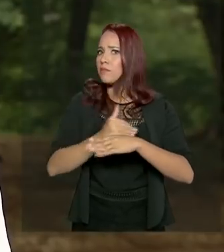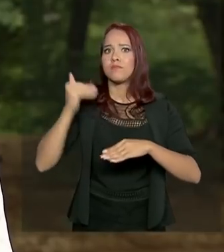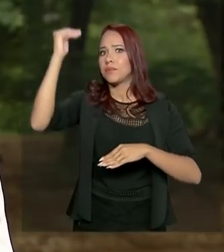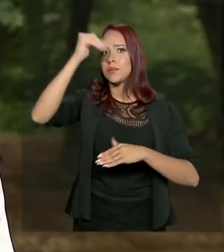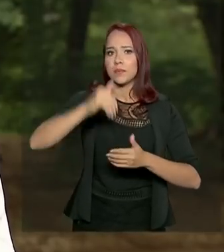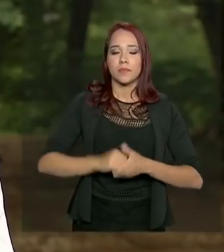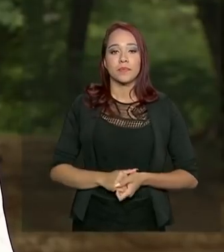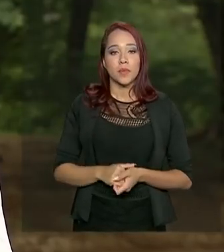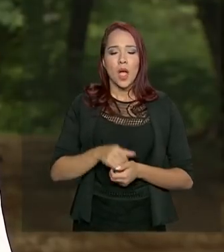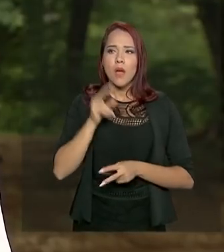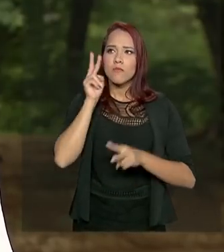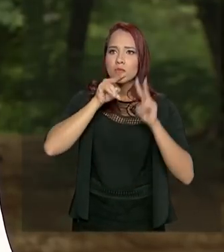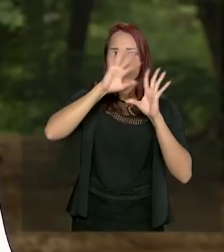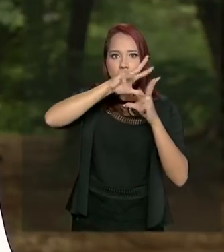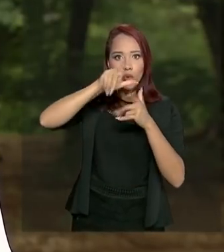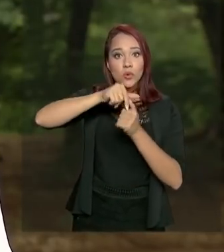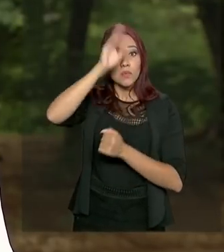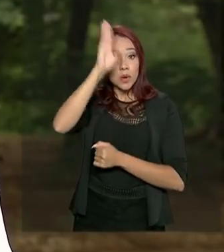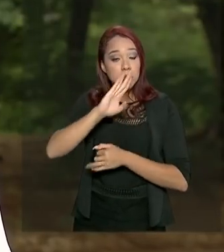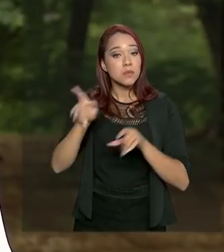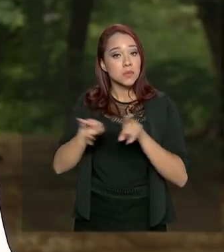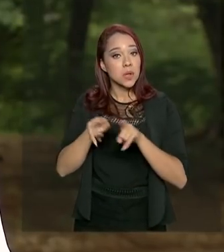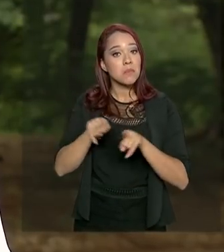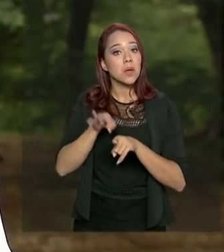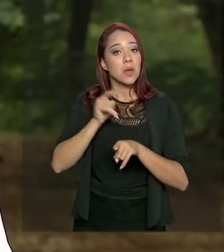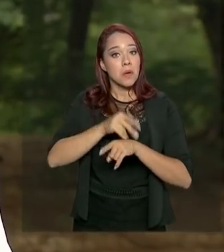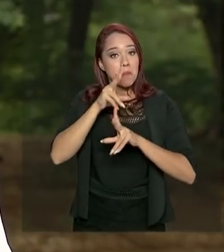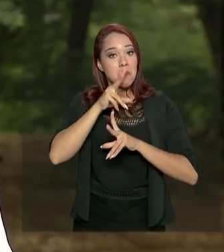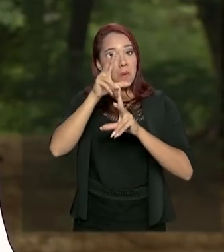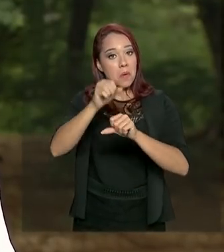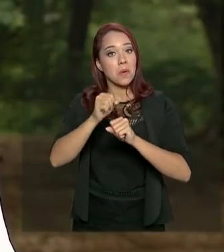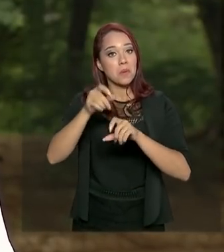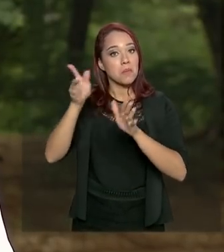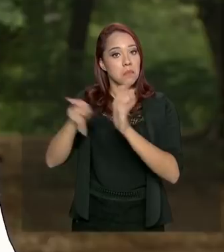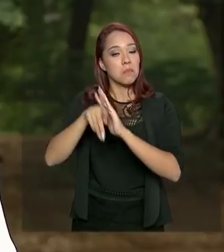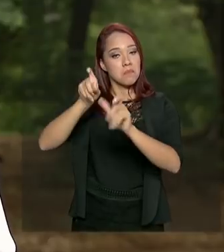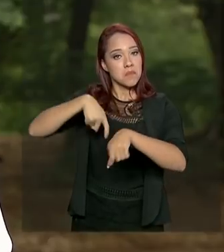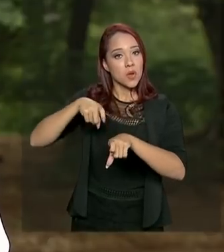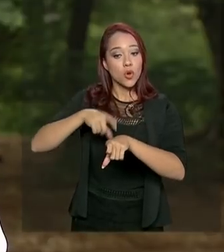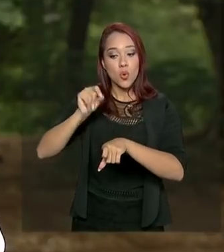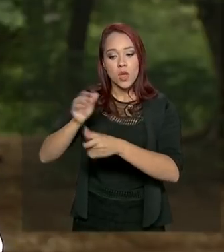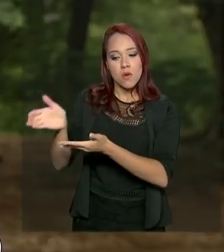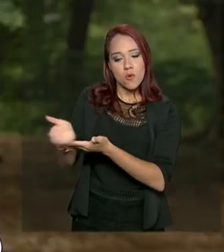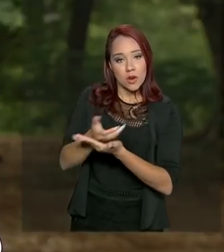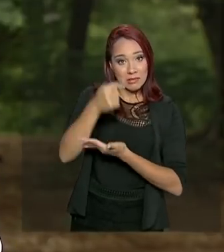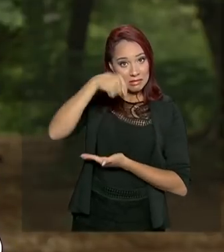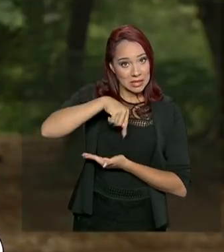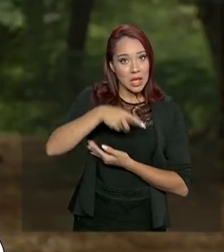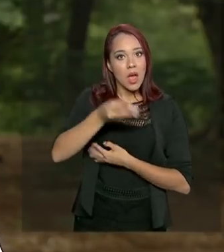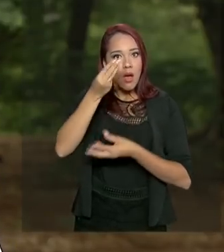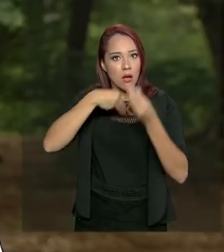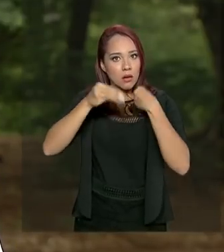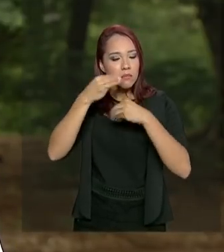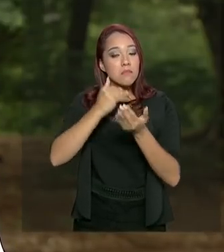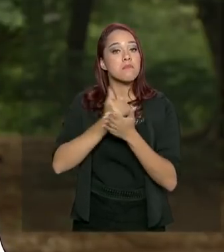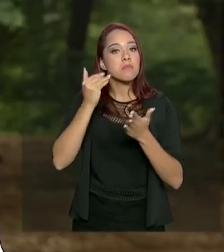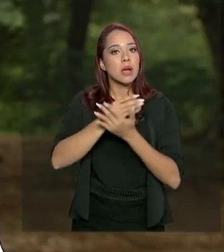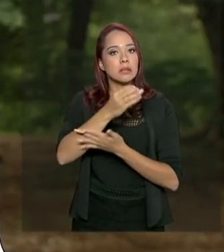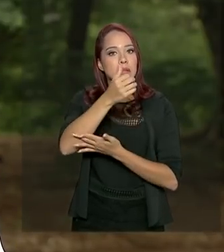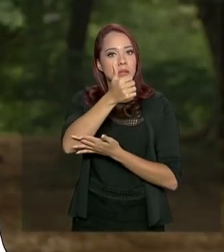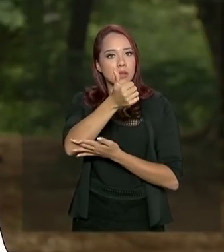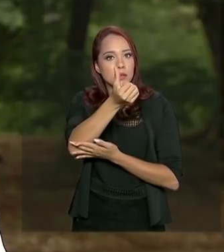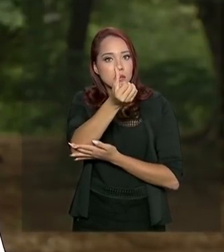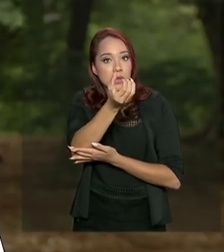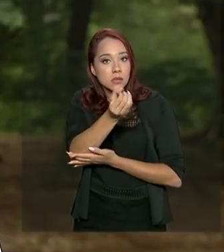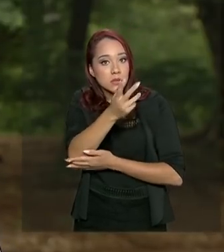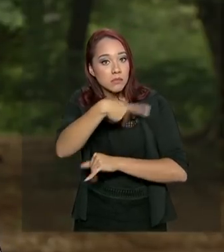do mundo, o Brasil também é visto como uma potência do agronegócio. O que é colhido aqui alimenta mais de 160 países.